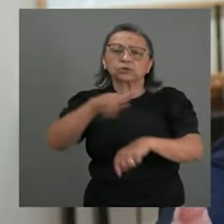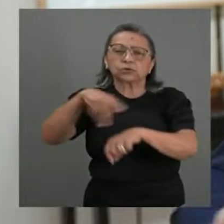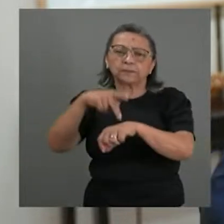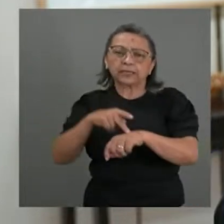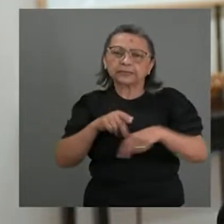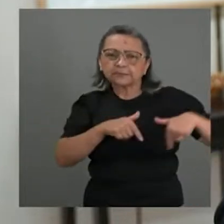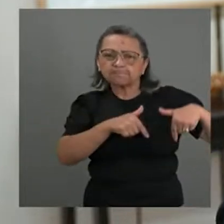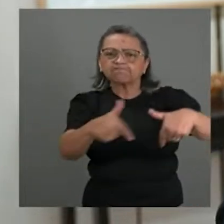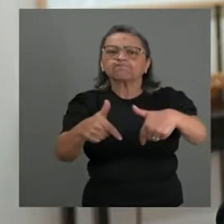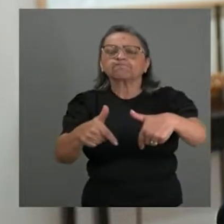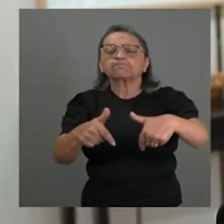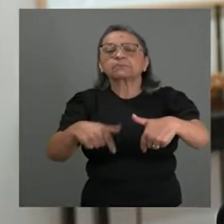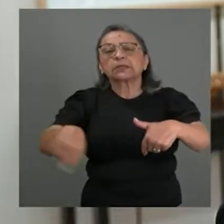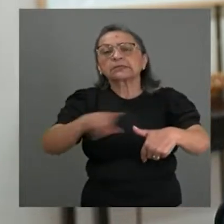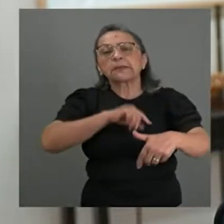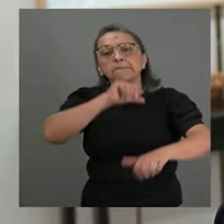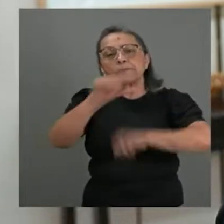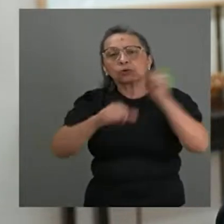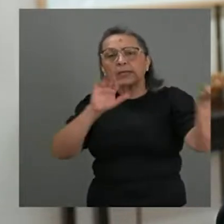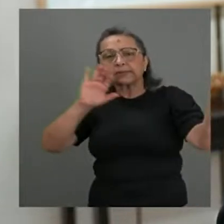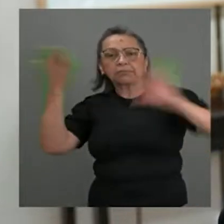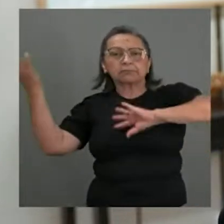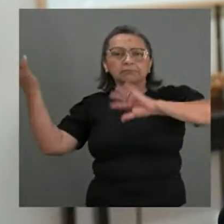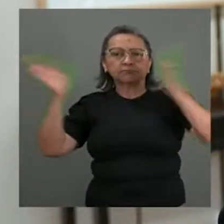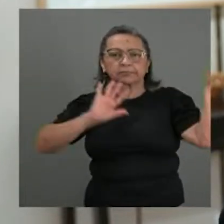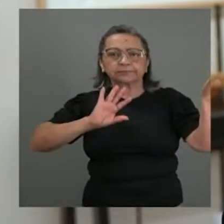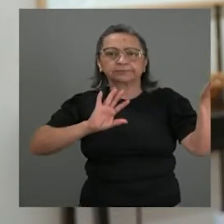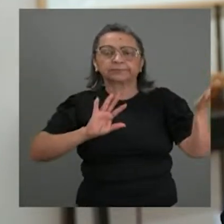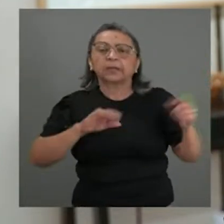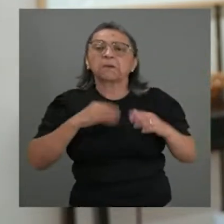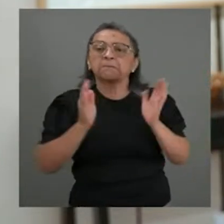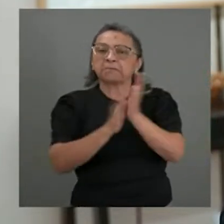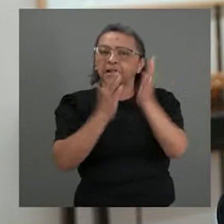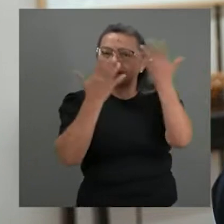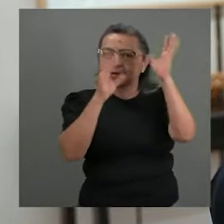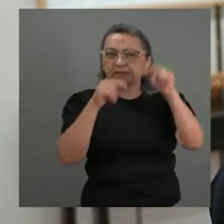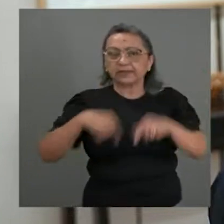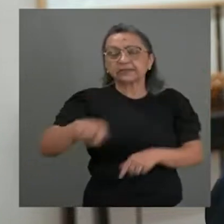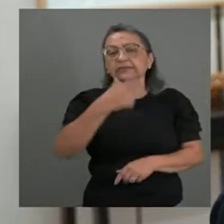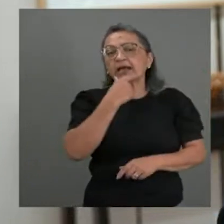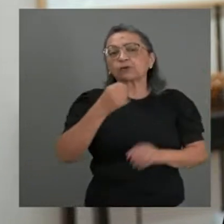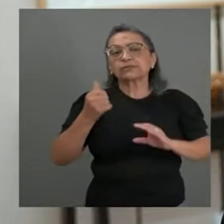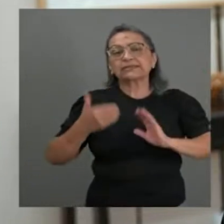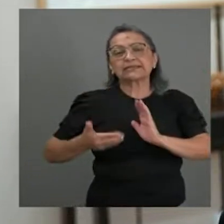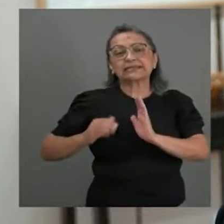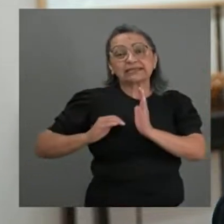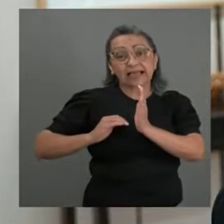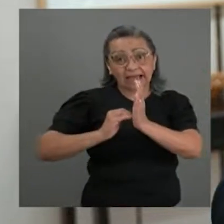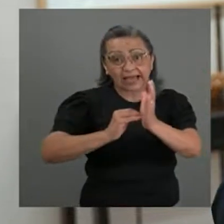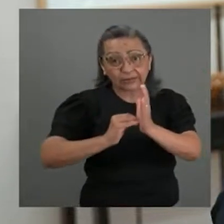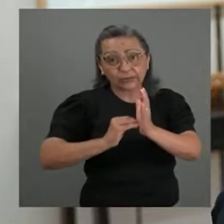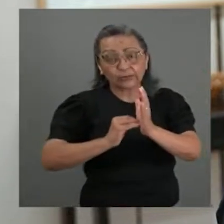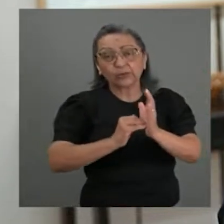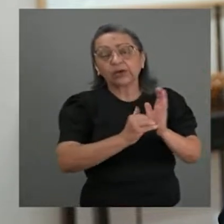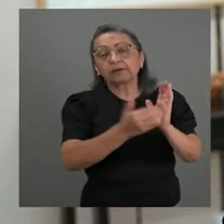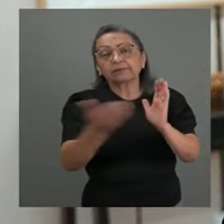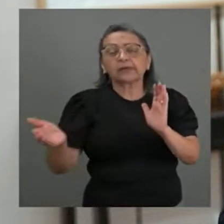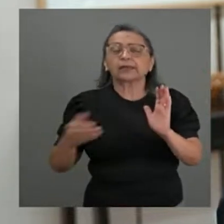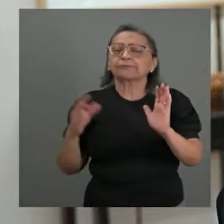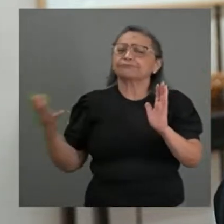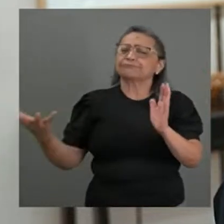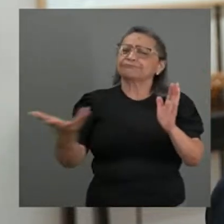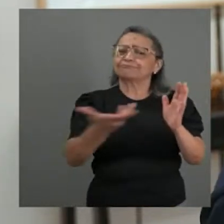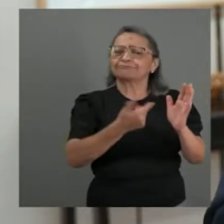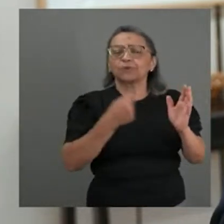enfrentamento das mudanças climáticas. Parabéns ao Senado Federal. Um grande fraterno